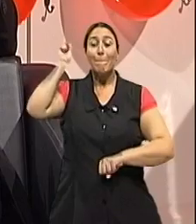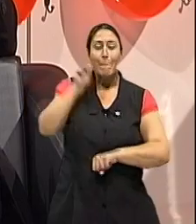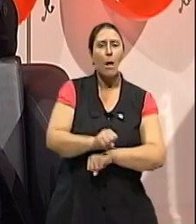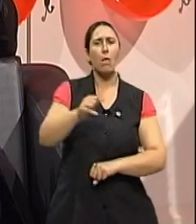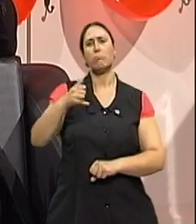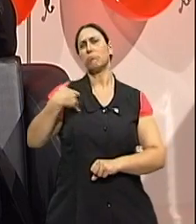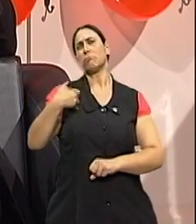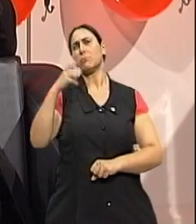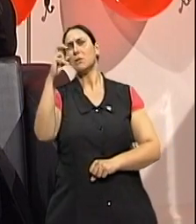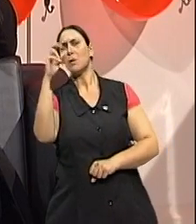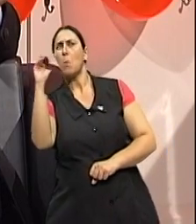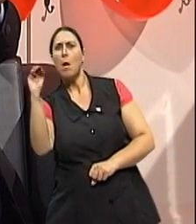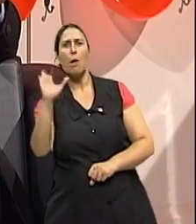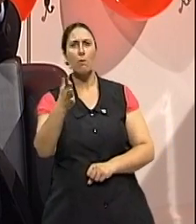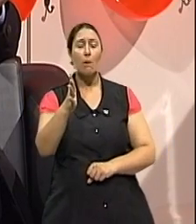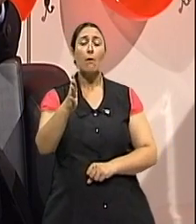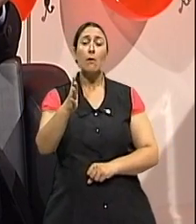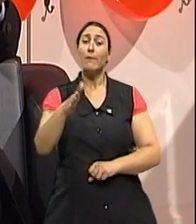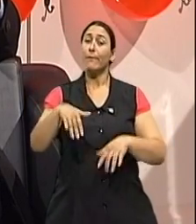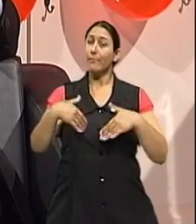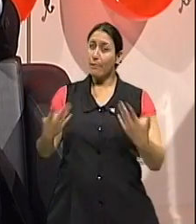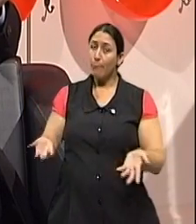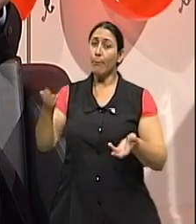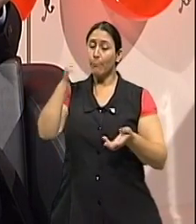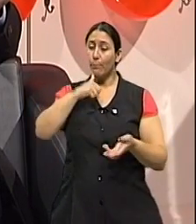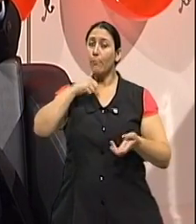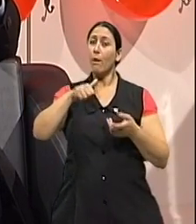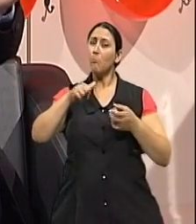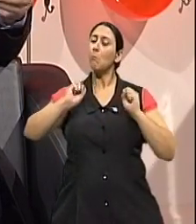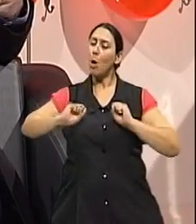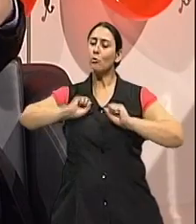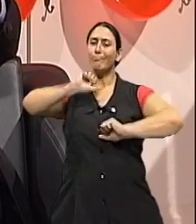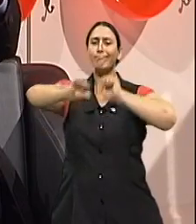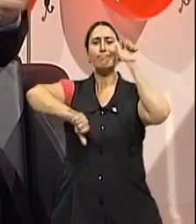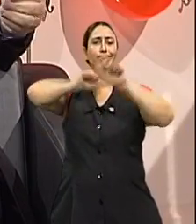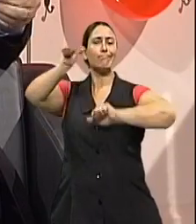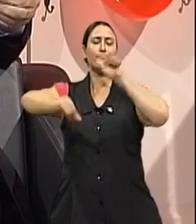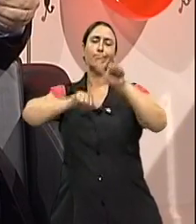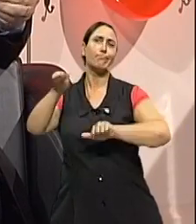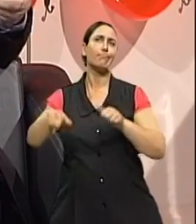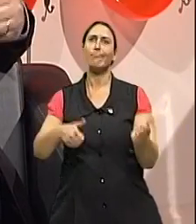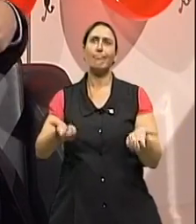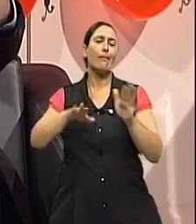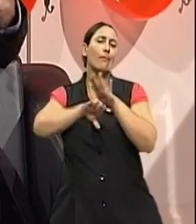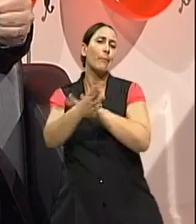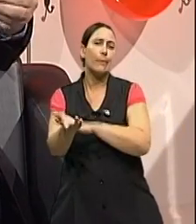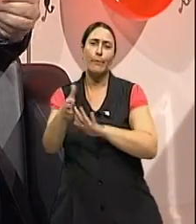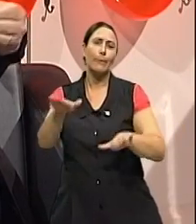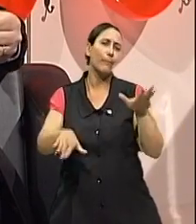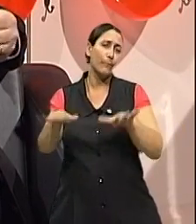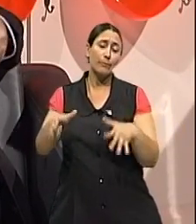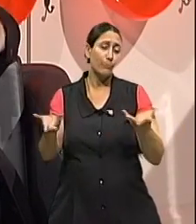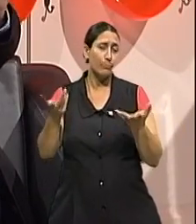obviamente, vai ter alterações adaptativas. Algumas...